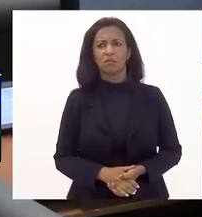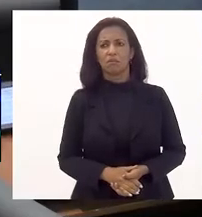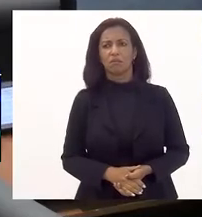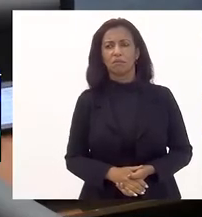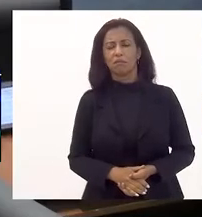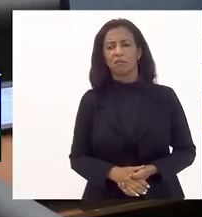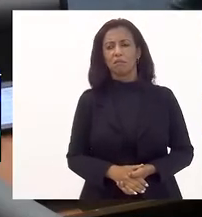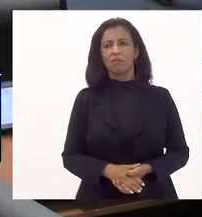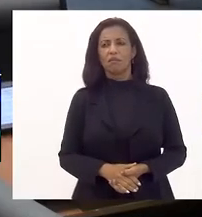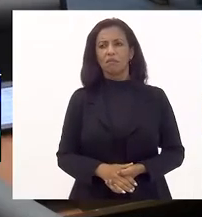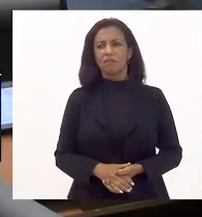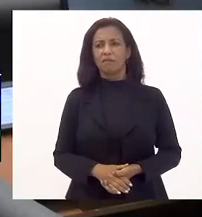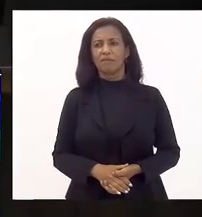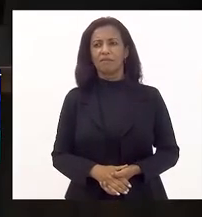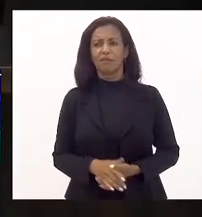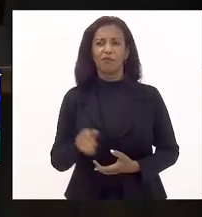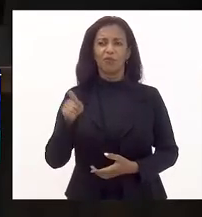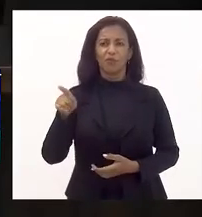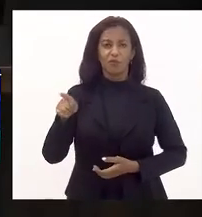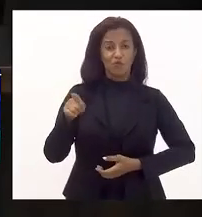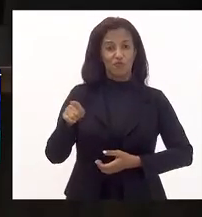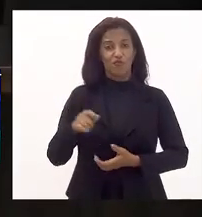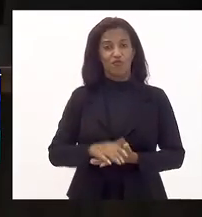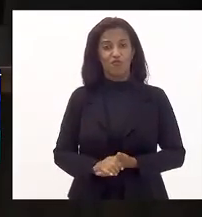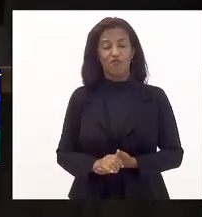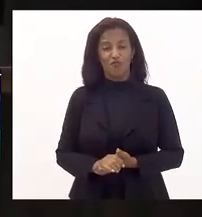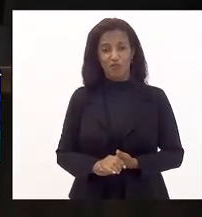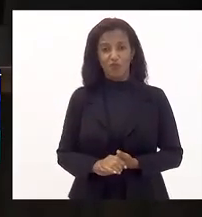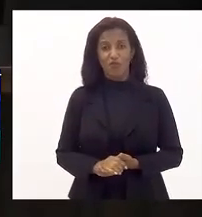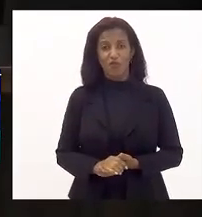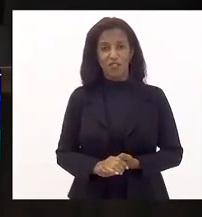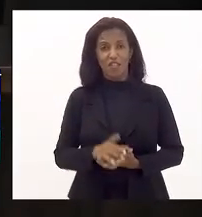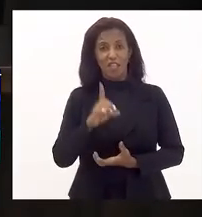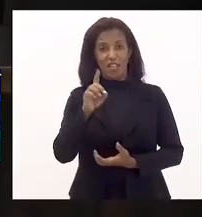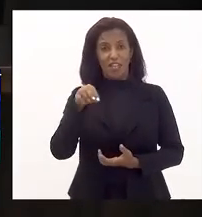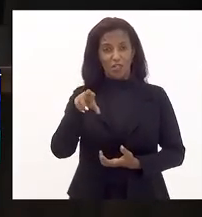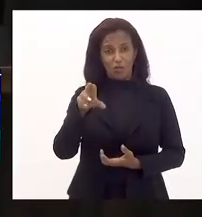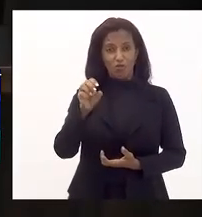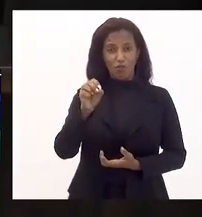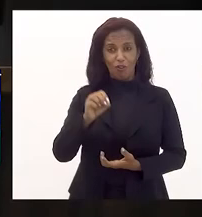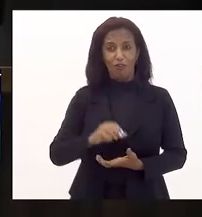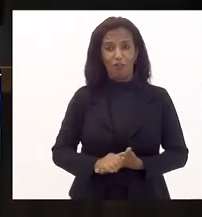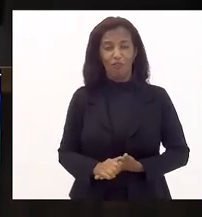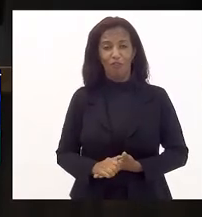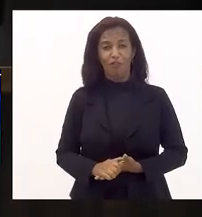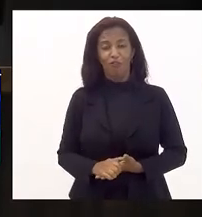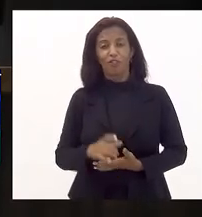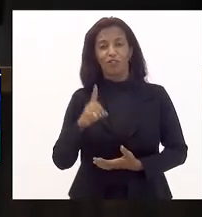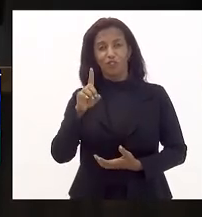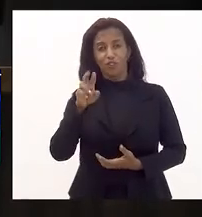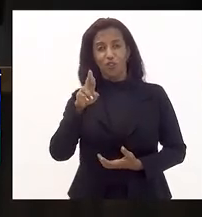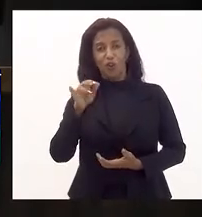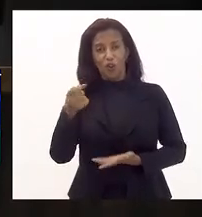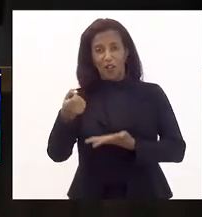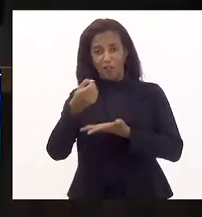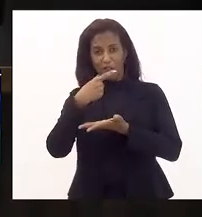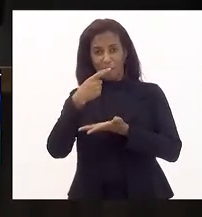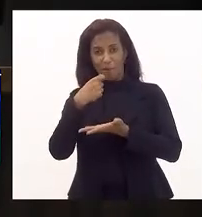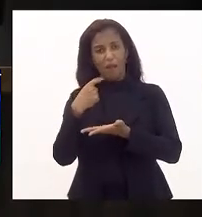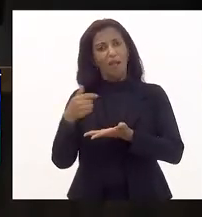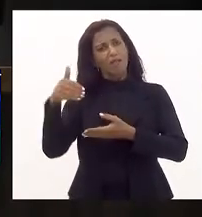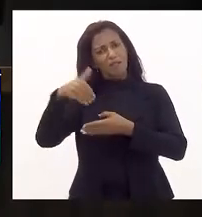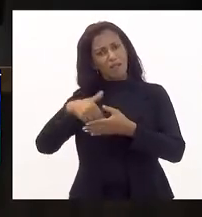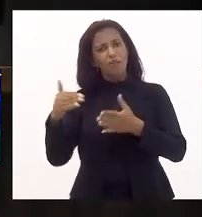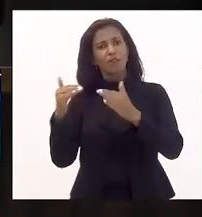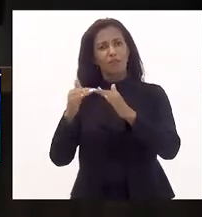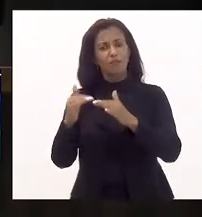Vossa Excelência é proprietária de uma rede de drogarias. Tem que votar favorável,